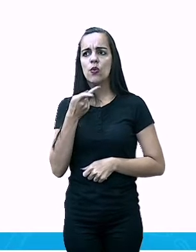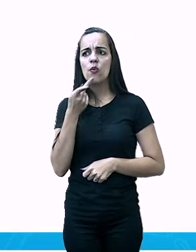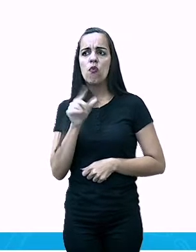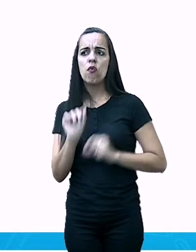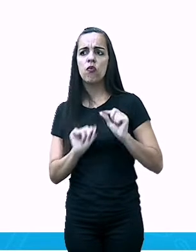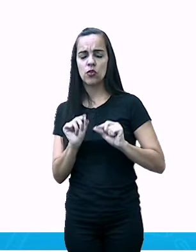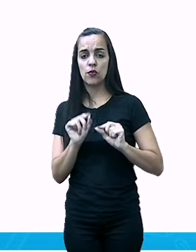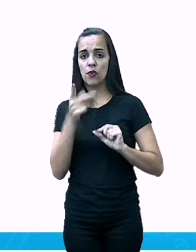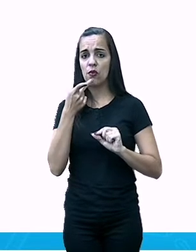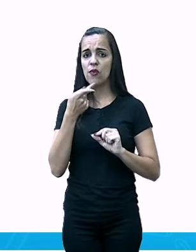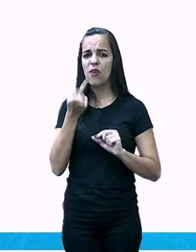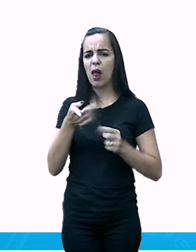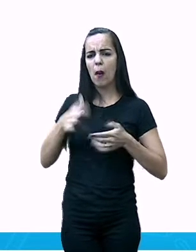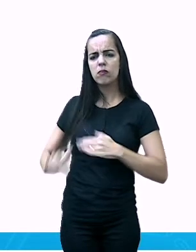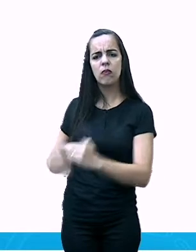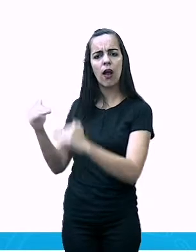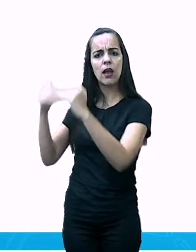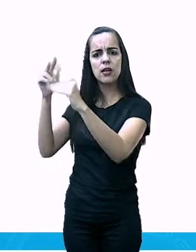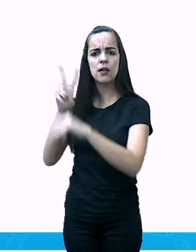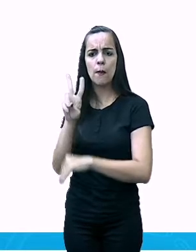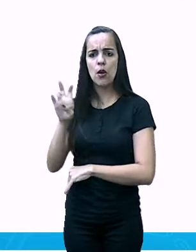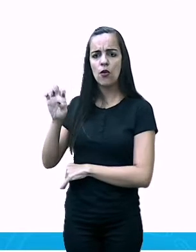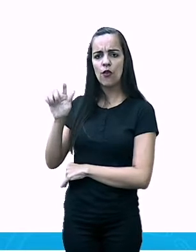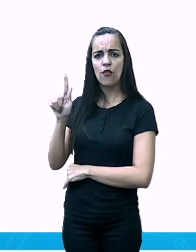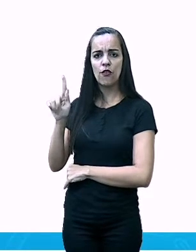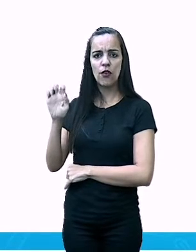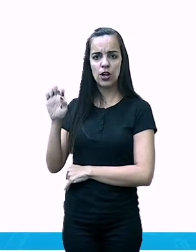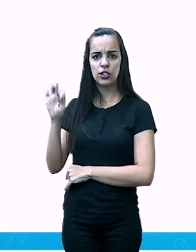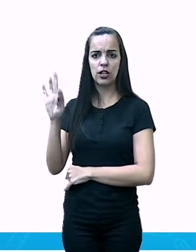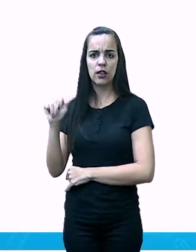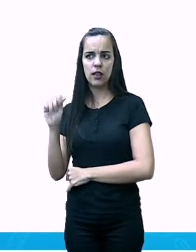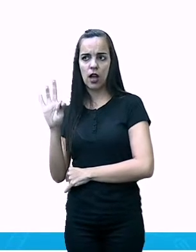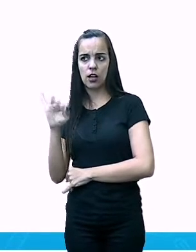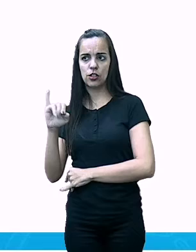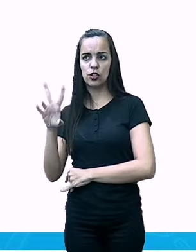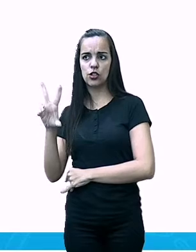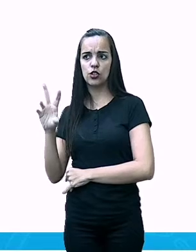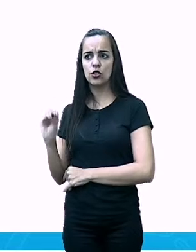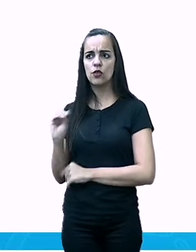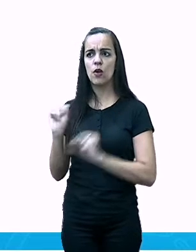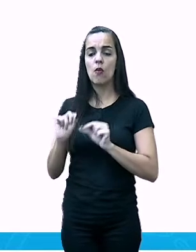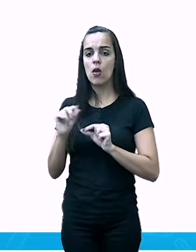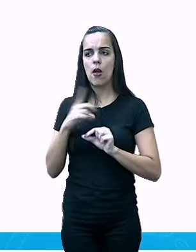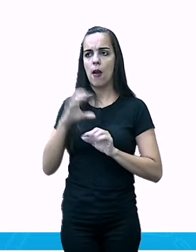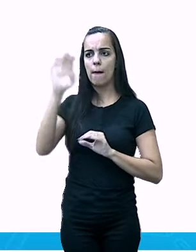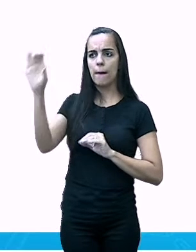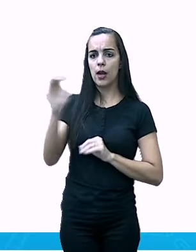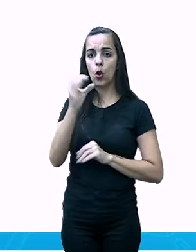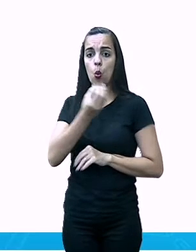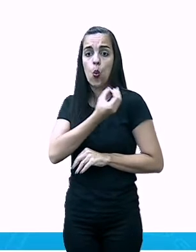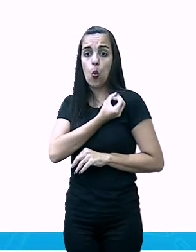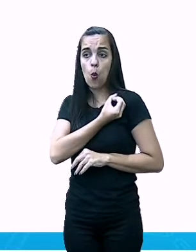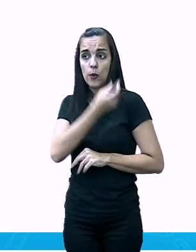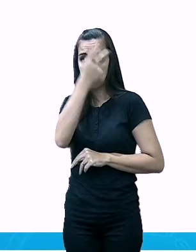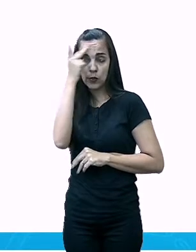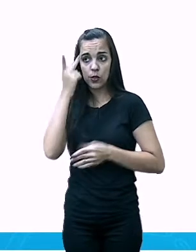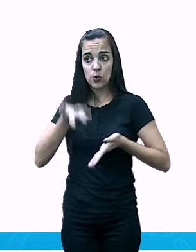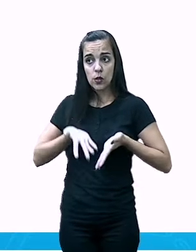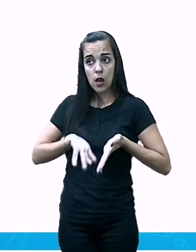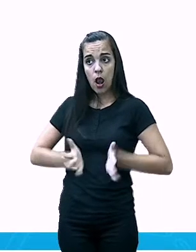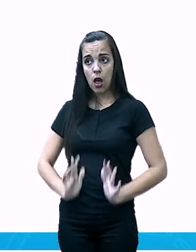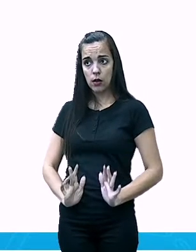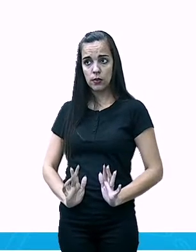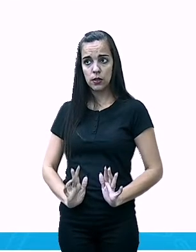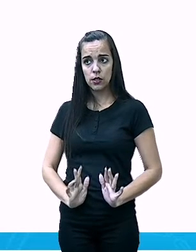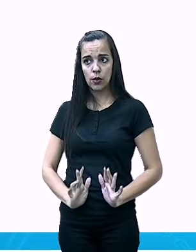Crescimento vegetativo. Por quê? Basta você pegar o número de nascimento, diminuir